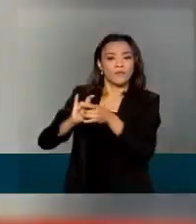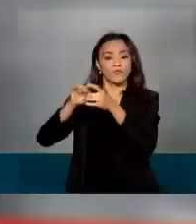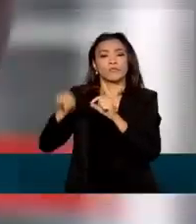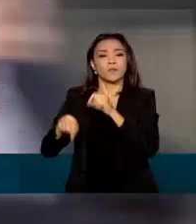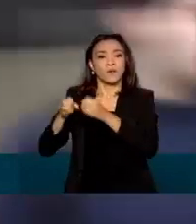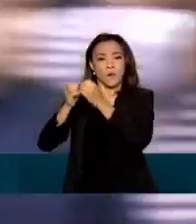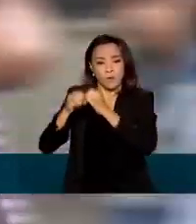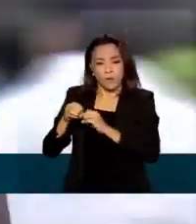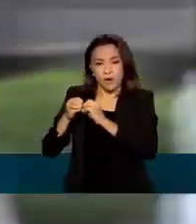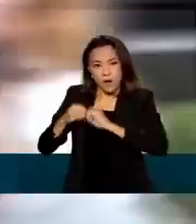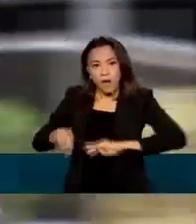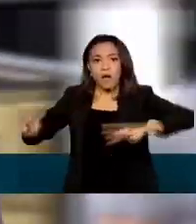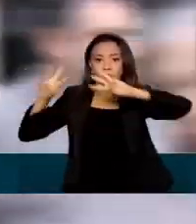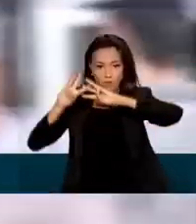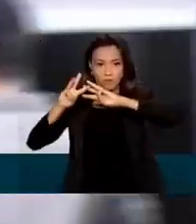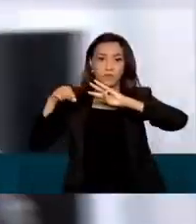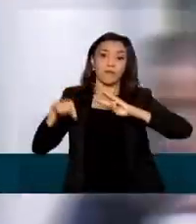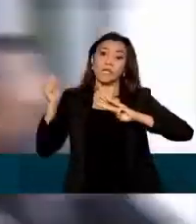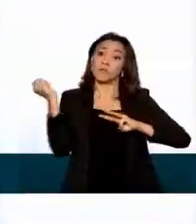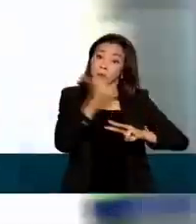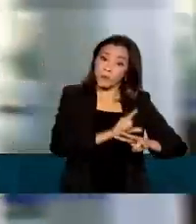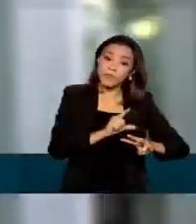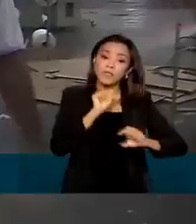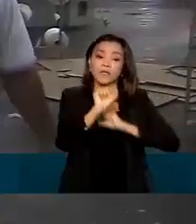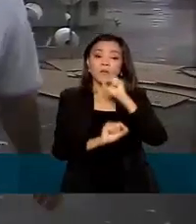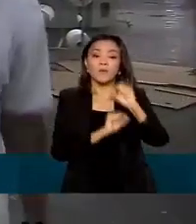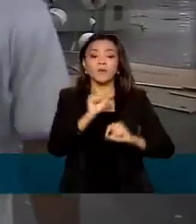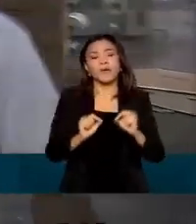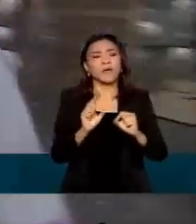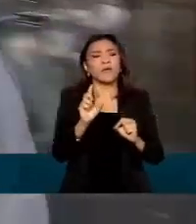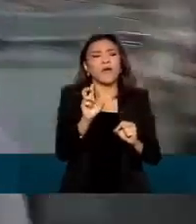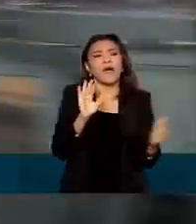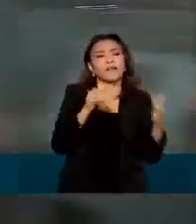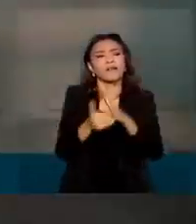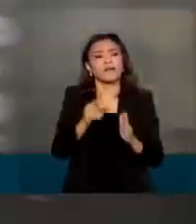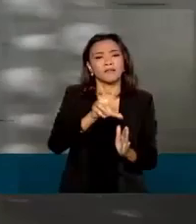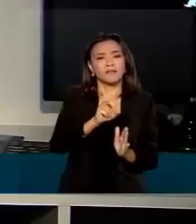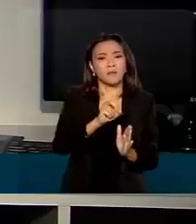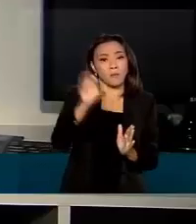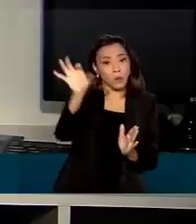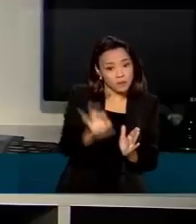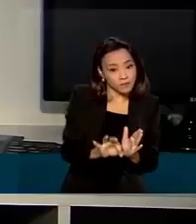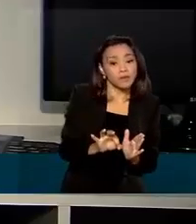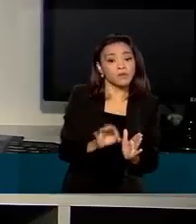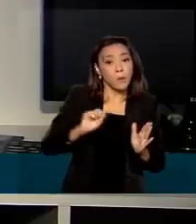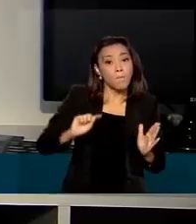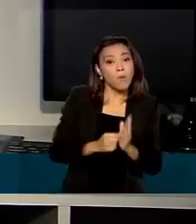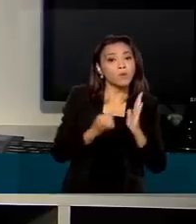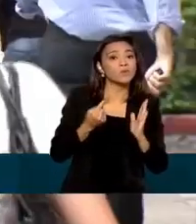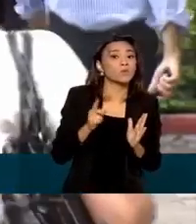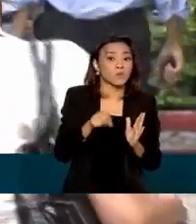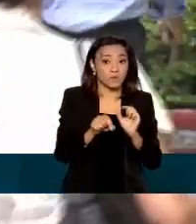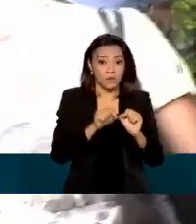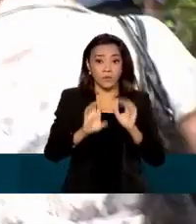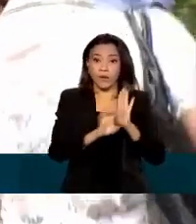Desenvolvimento e concorrer à bonificação de até 50% de pontos nos editais